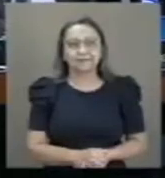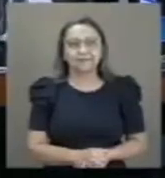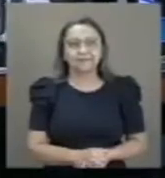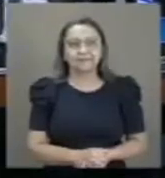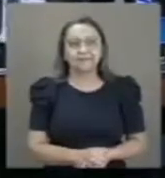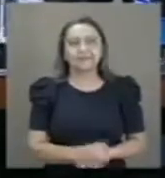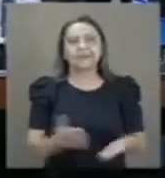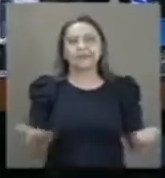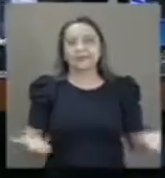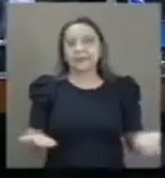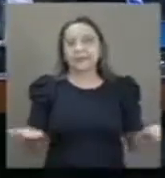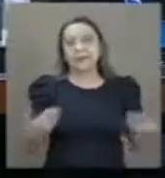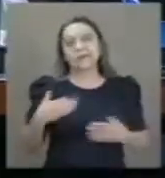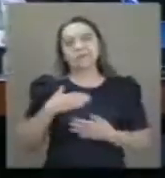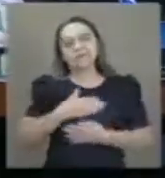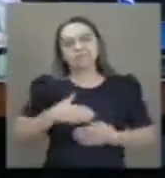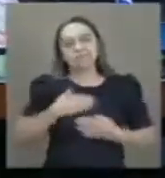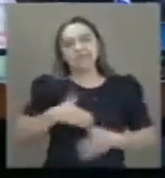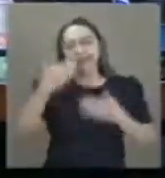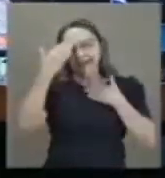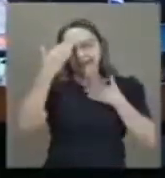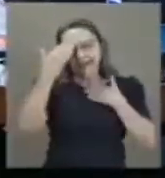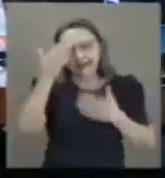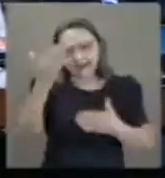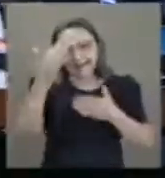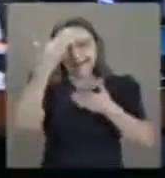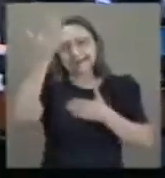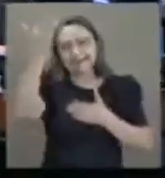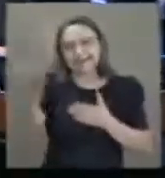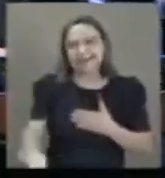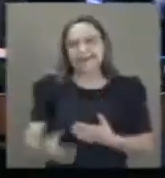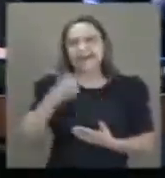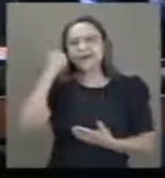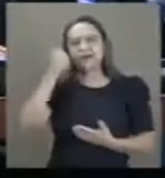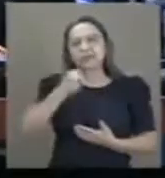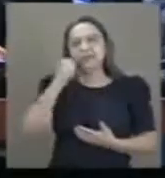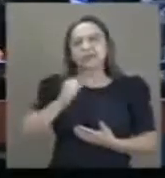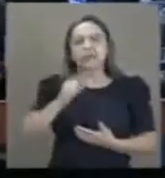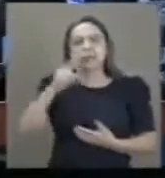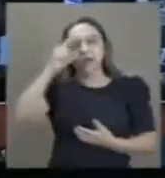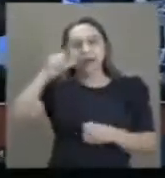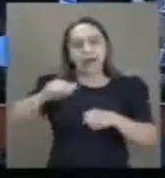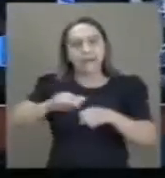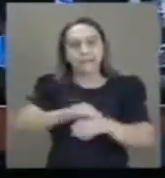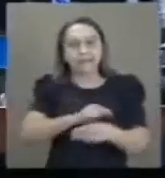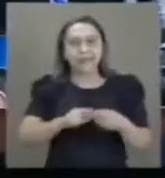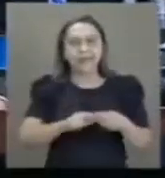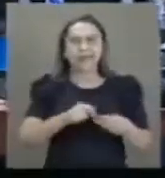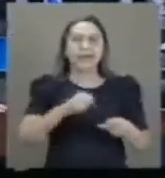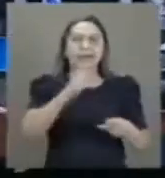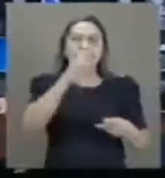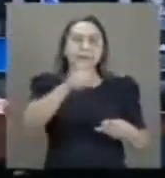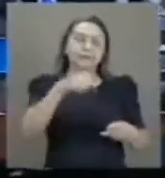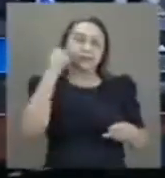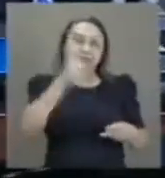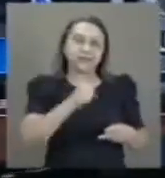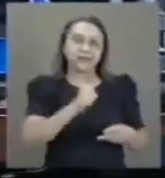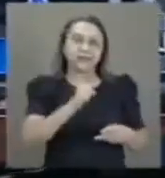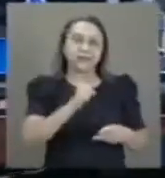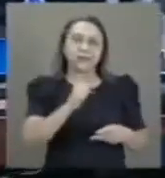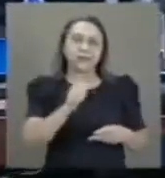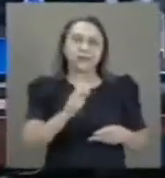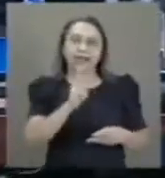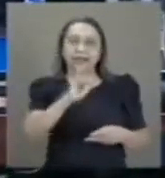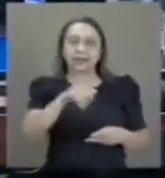Bom, eu gostaria de agradecer o senador Espírito de Omin, senador Jorge Cajuru, especial diretoria do Havaí, de Santa